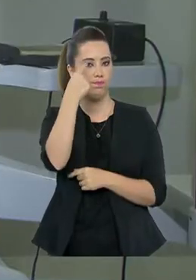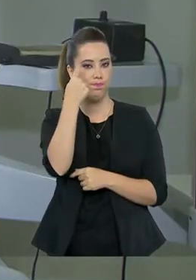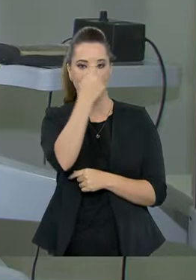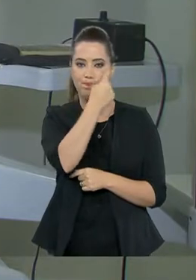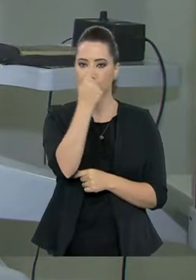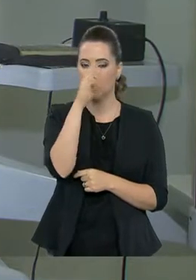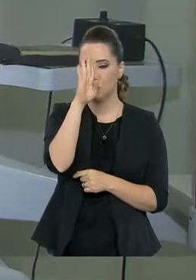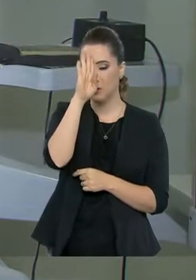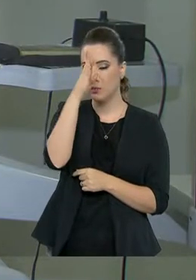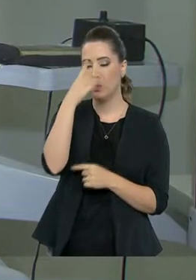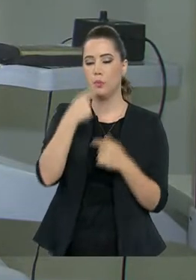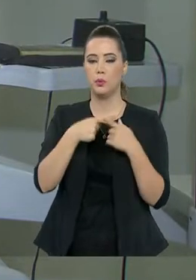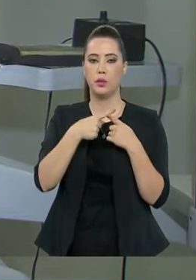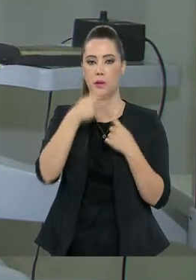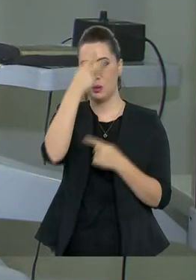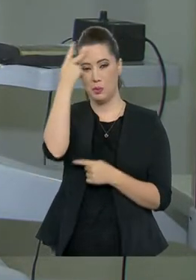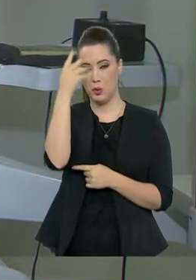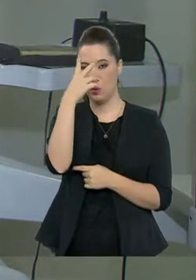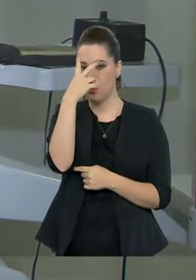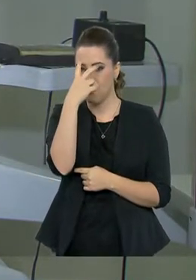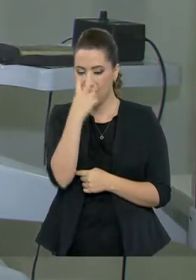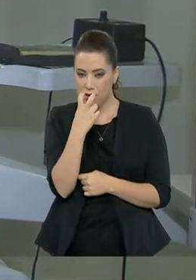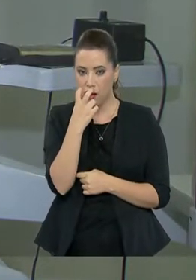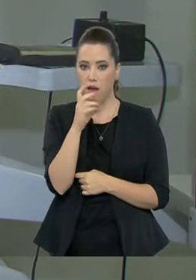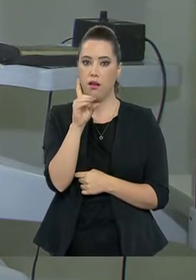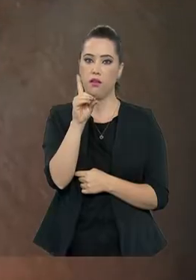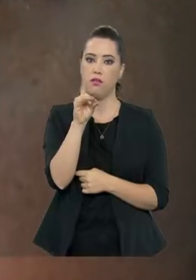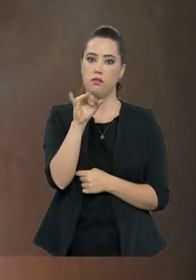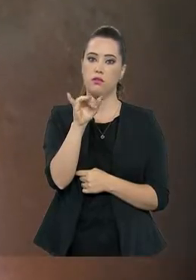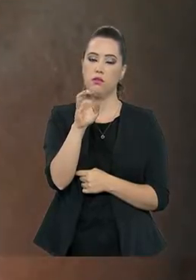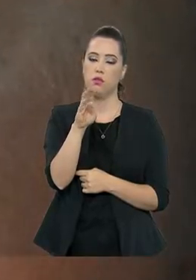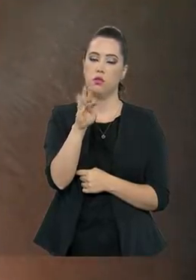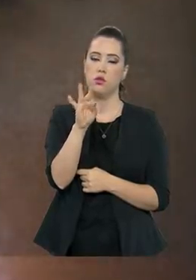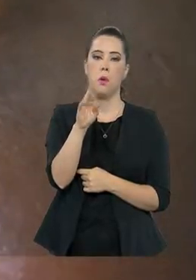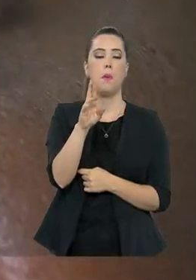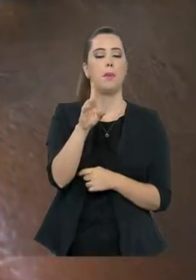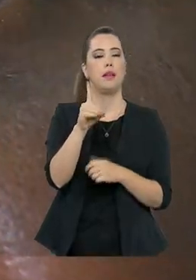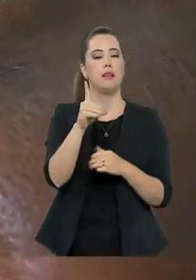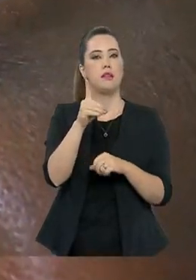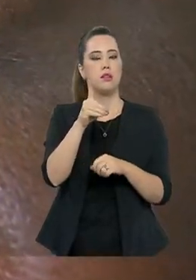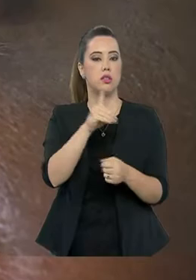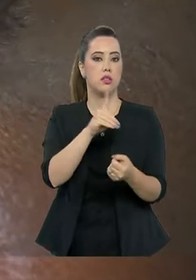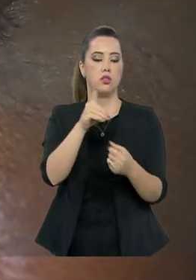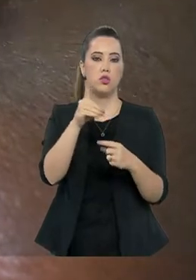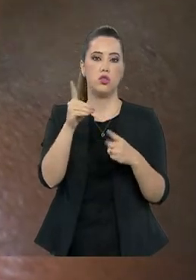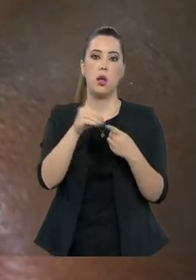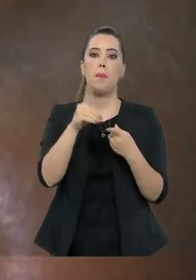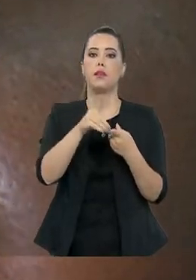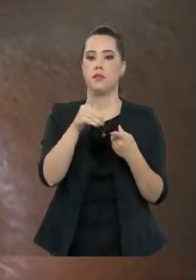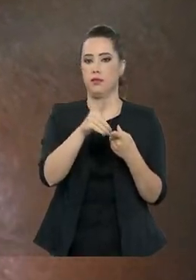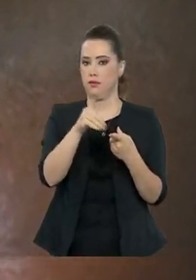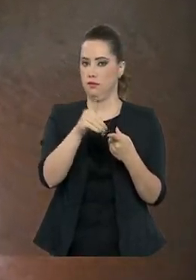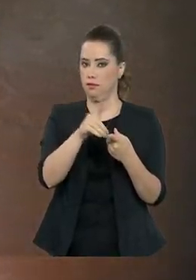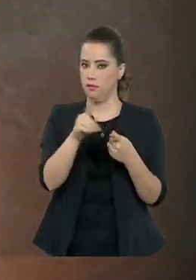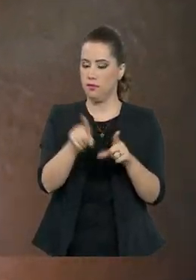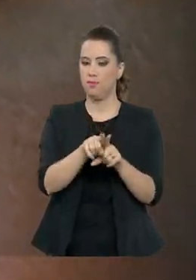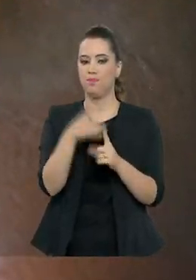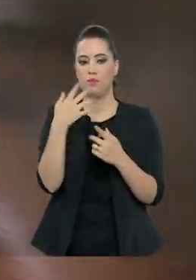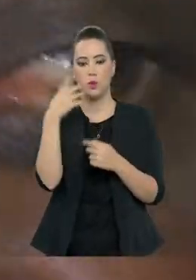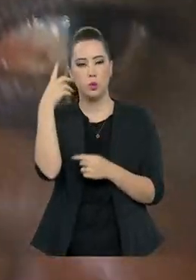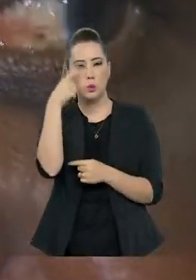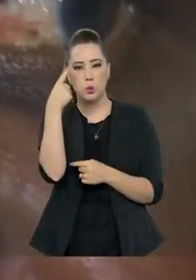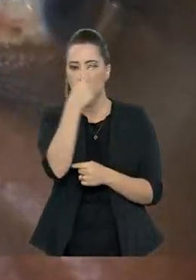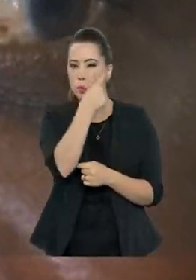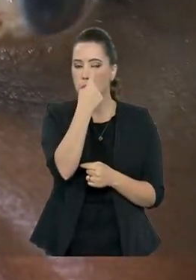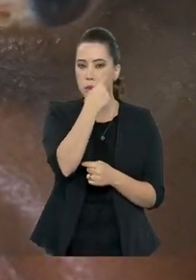das principais causas de perda de visão em pessoas com a doença. O edema macular diabético faz com que os vasos sanguíneos dos olhos